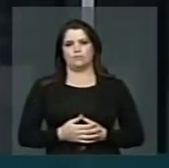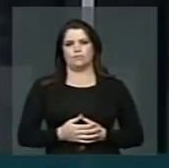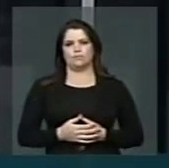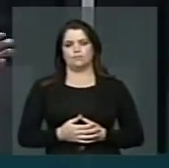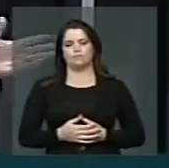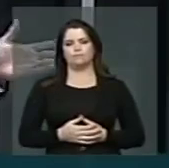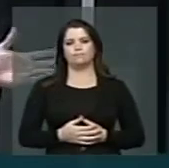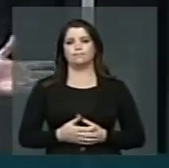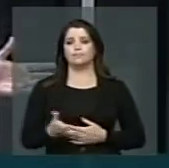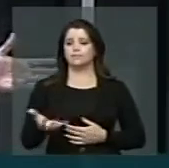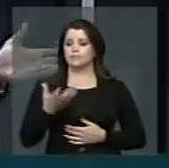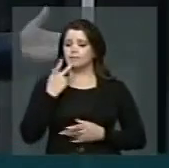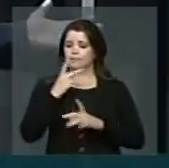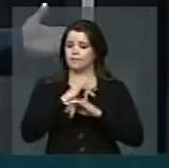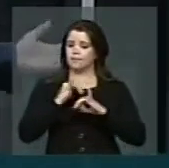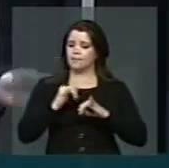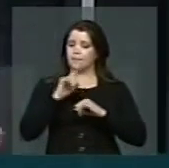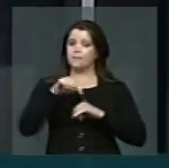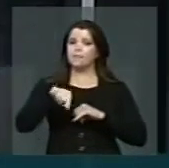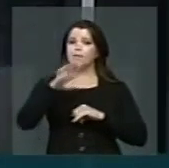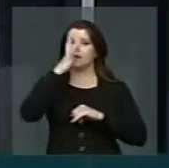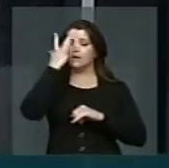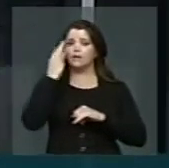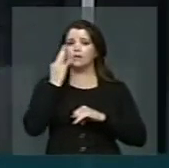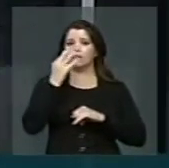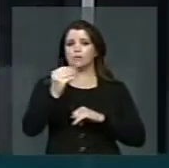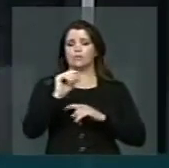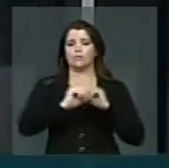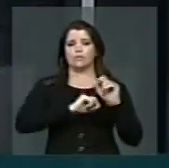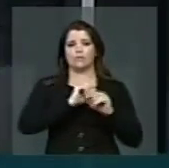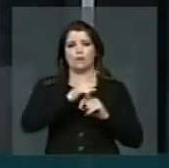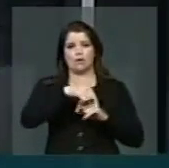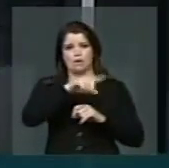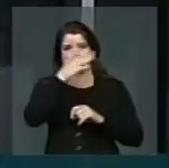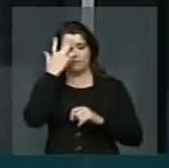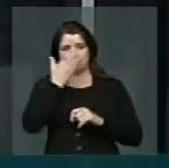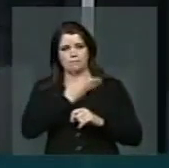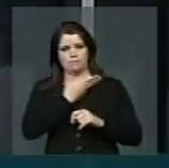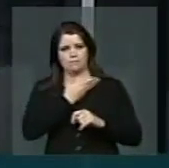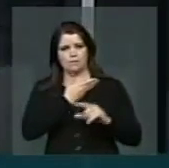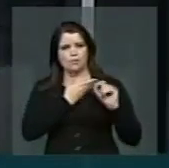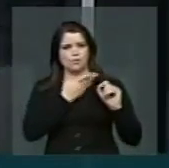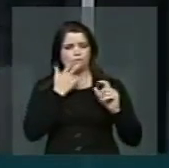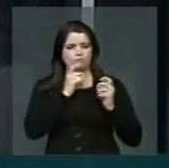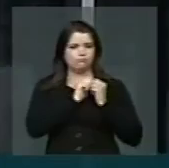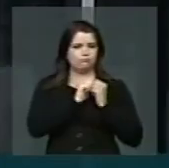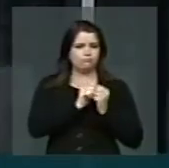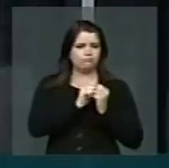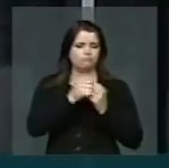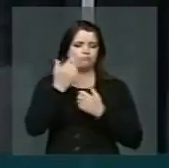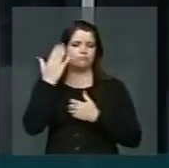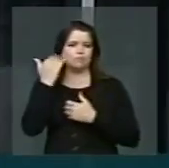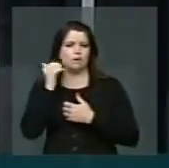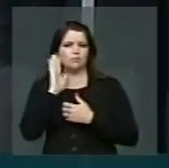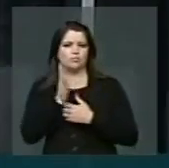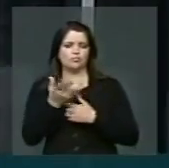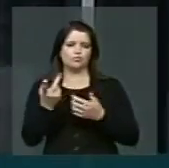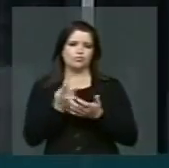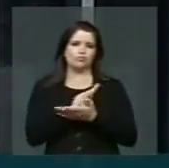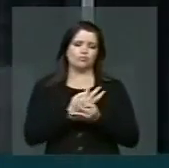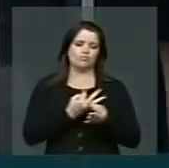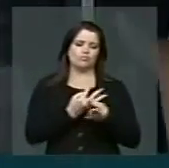Quero falar dos meus colegas, esses colegas que convivem comigo, que